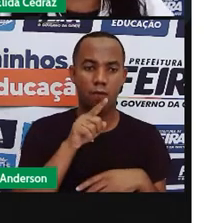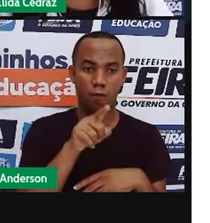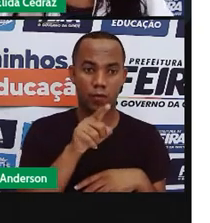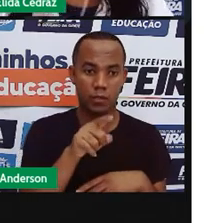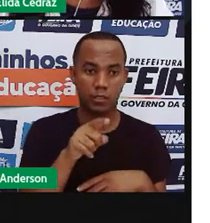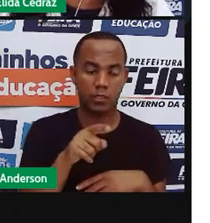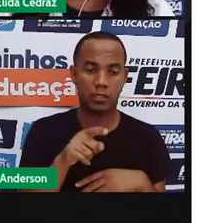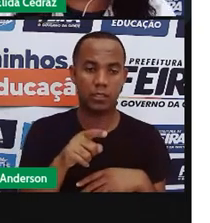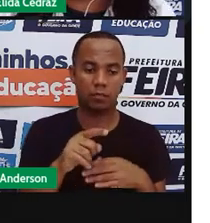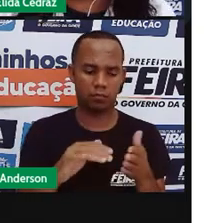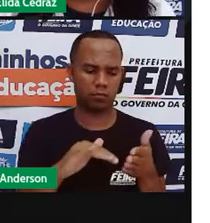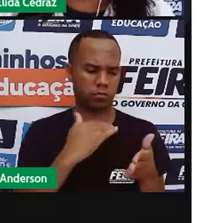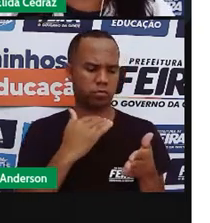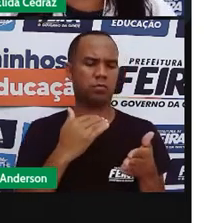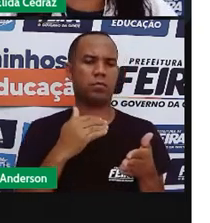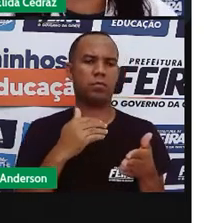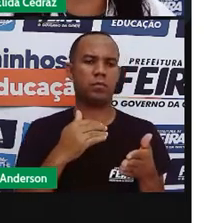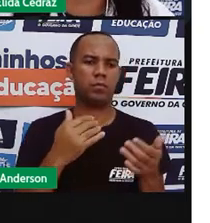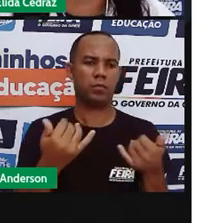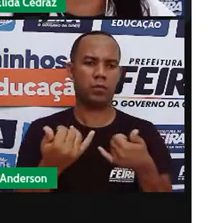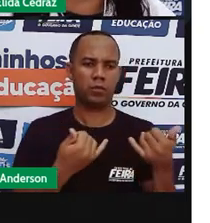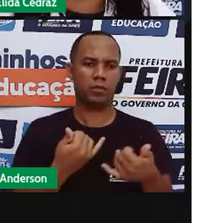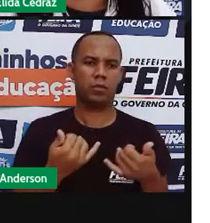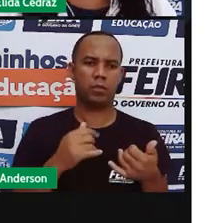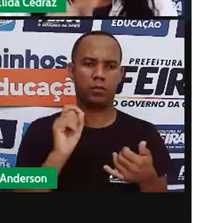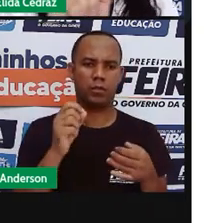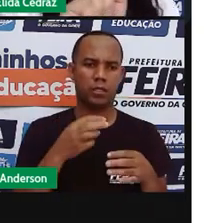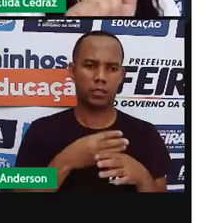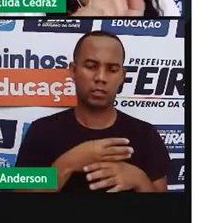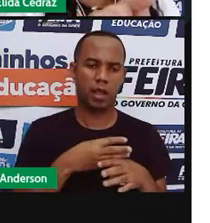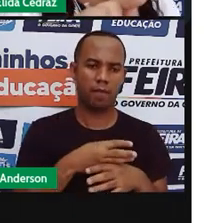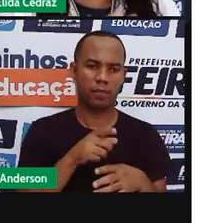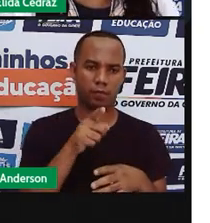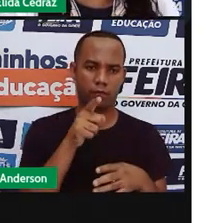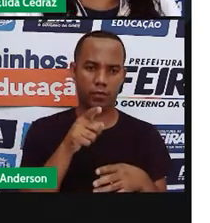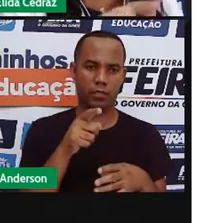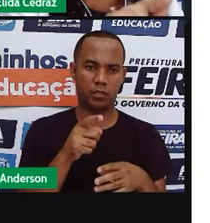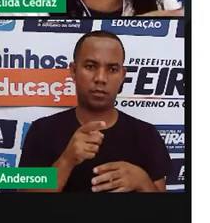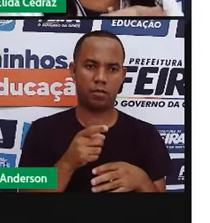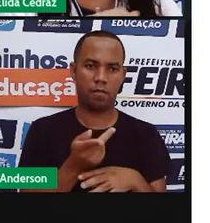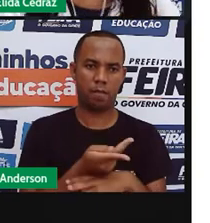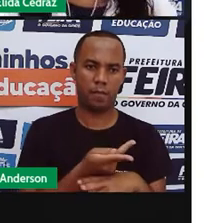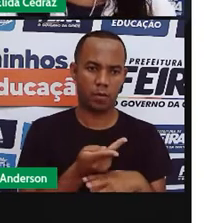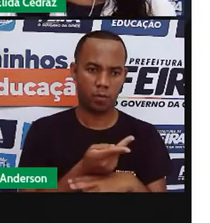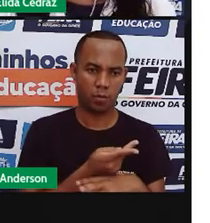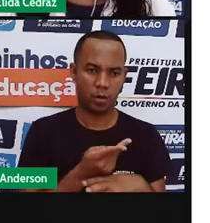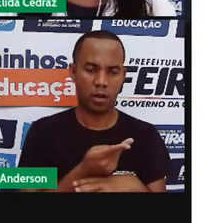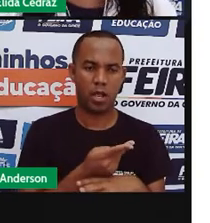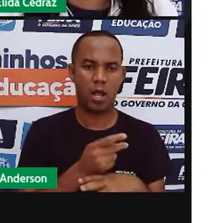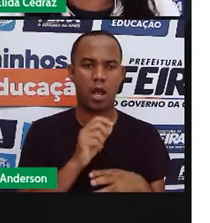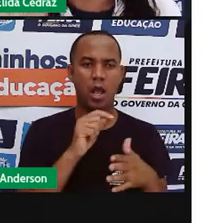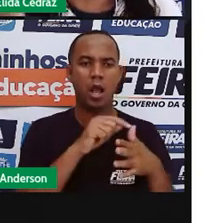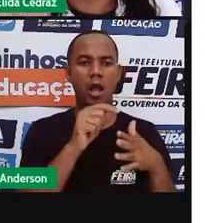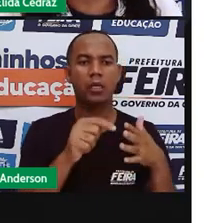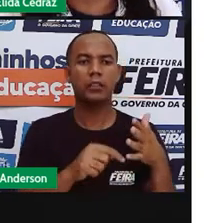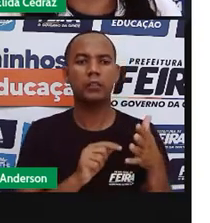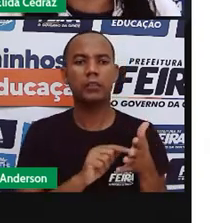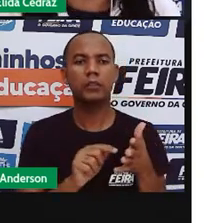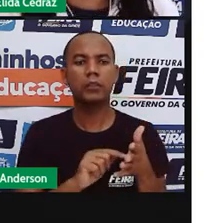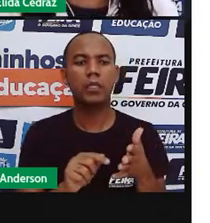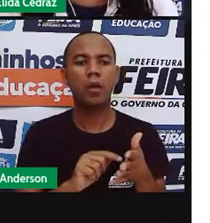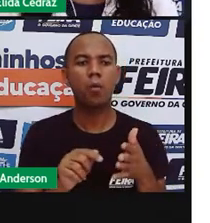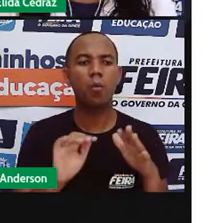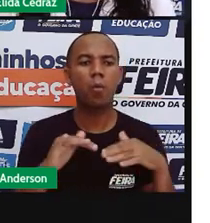notícia pelo whatsapp você tem que procurar nos sites e nos portais de jornalismo e